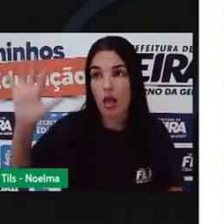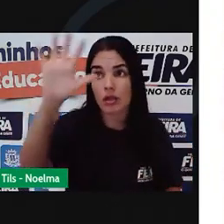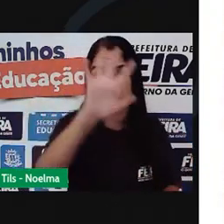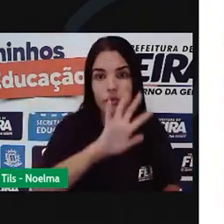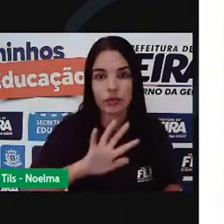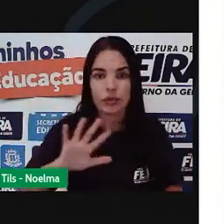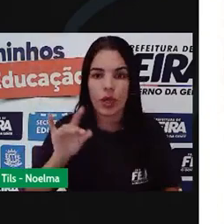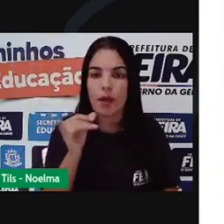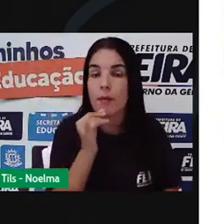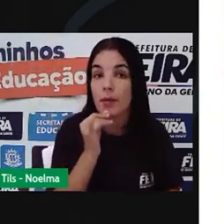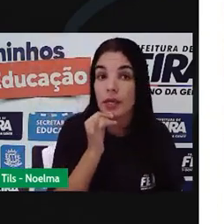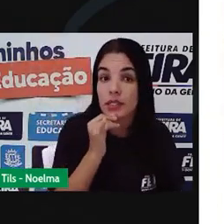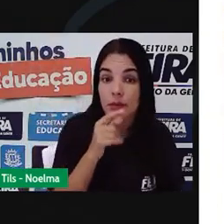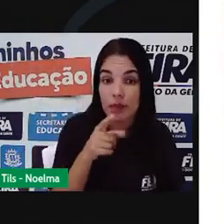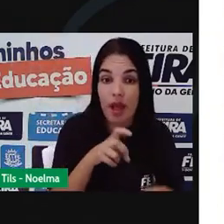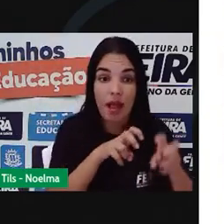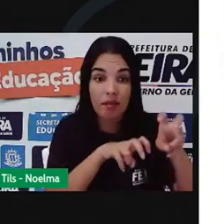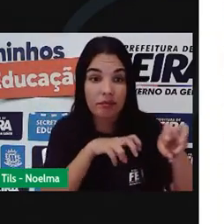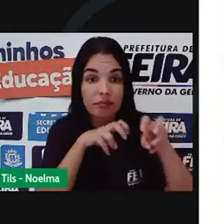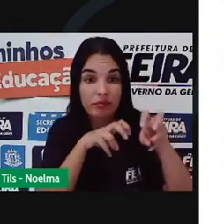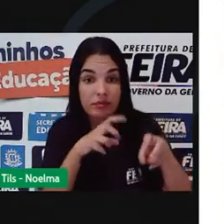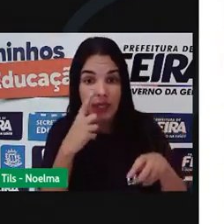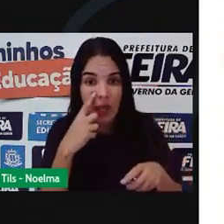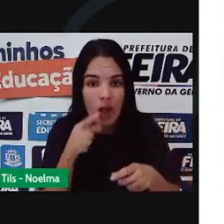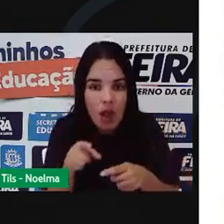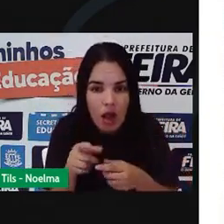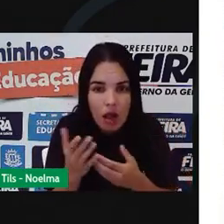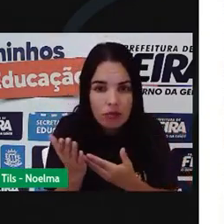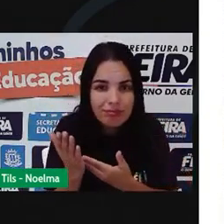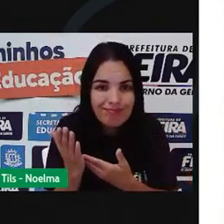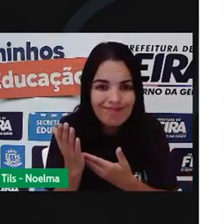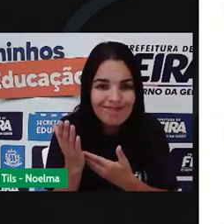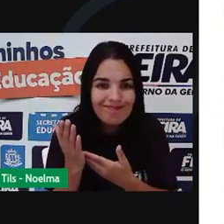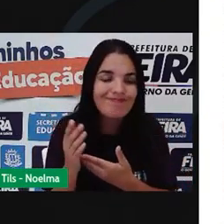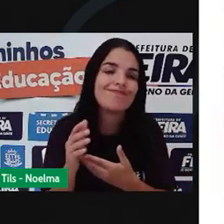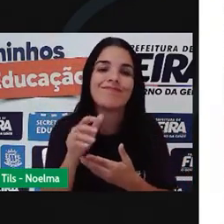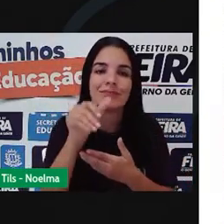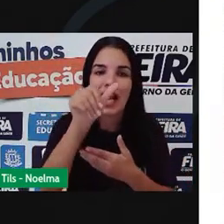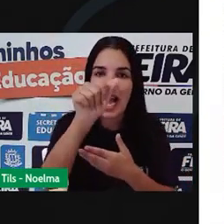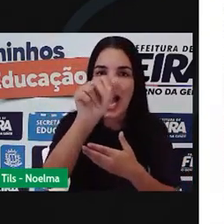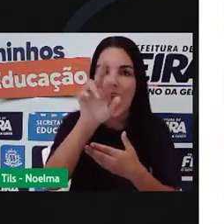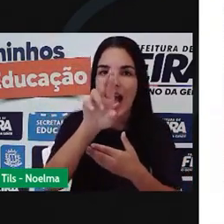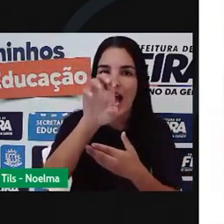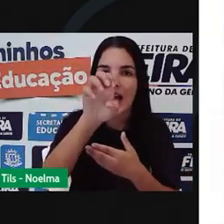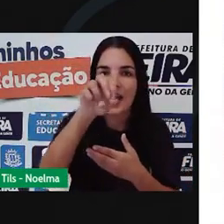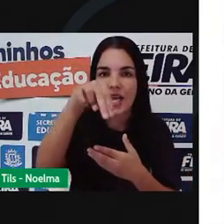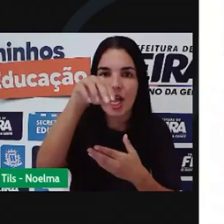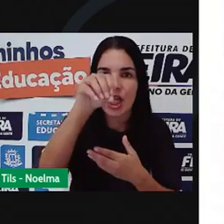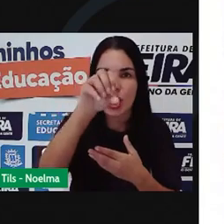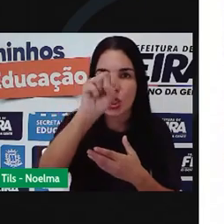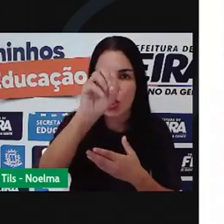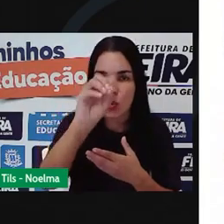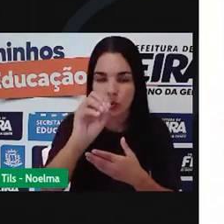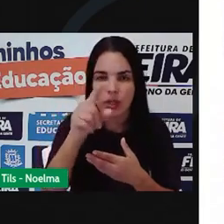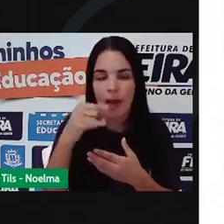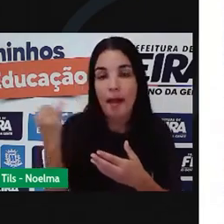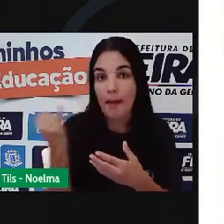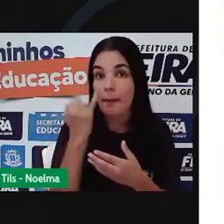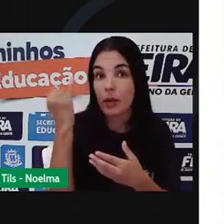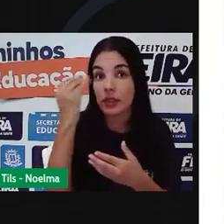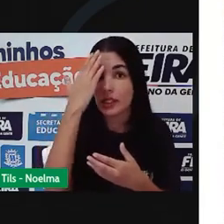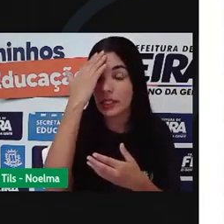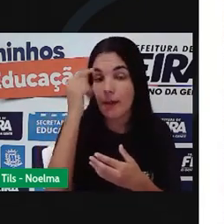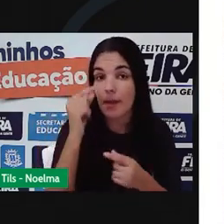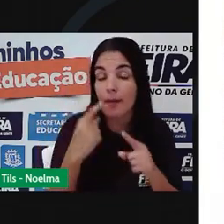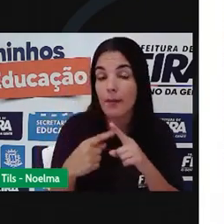aqui na Fazenda Boa Vista, o tipo de solo é o arenoso, tá vendo? Por que é importante a gente saber o tipo de